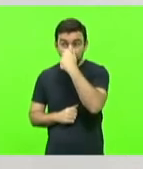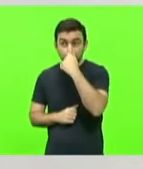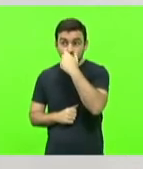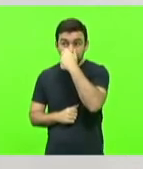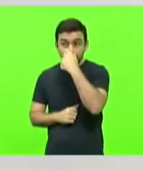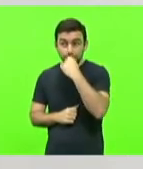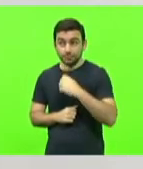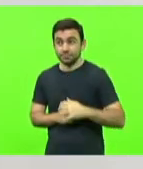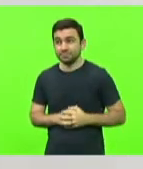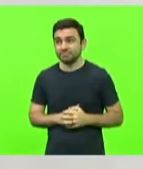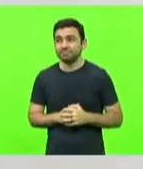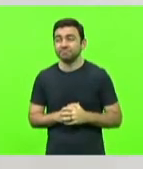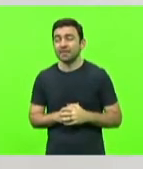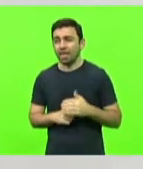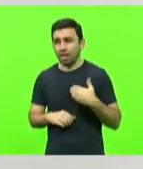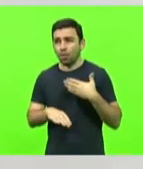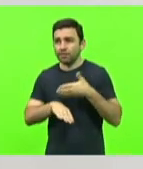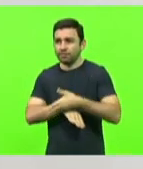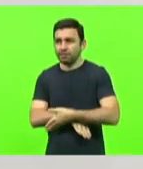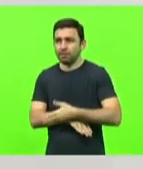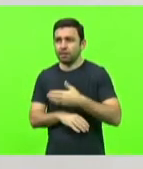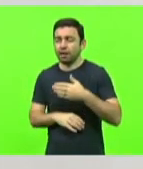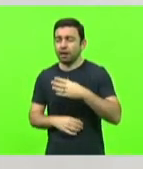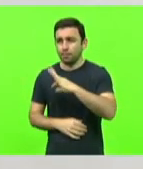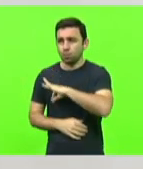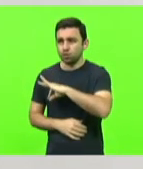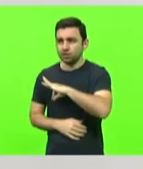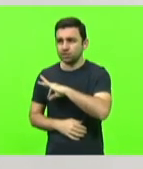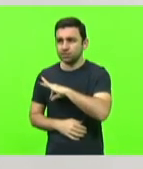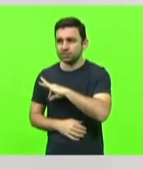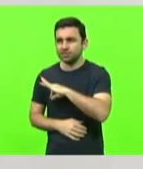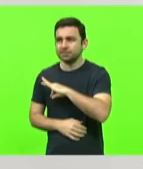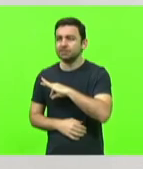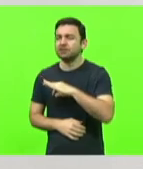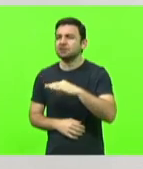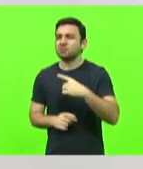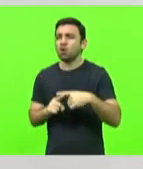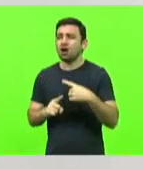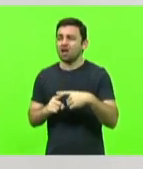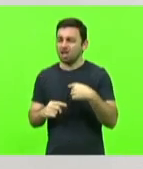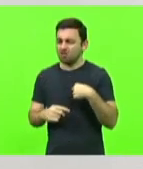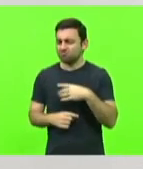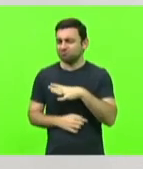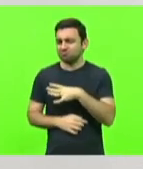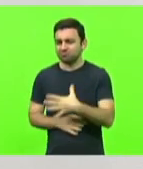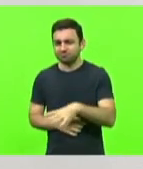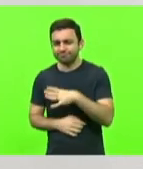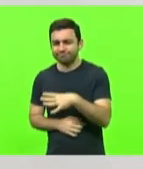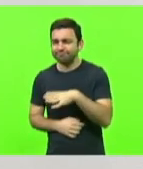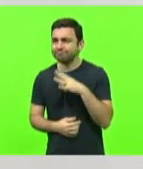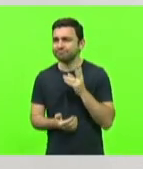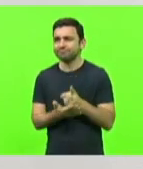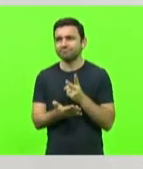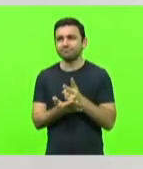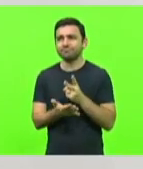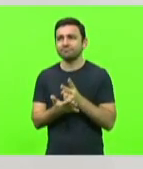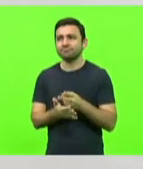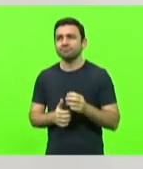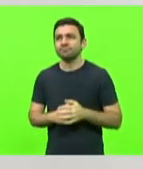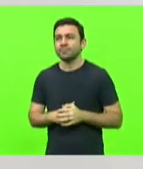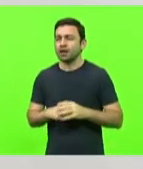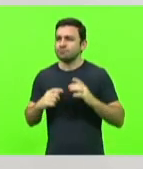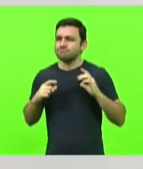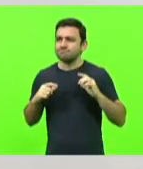Entrei na polícia porque eu sempre me considerei uma pessoa corajosa para enfrentar